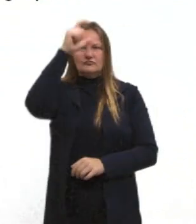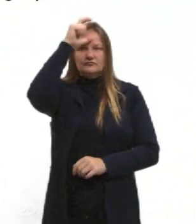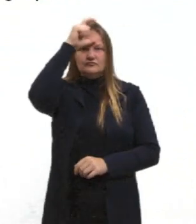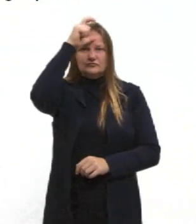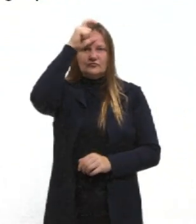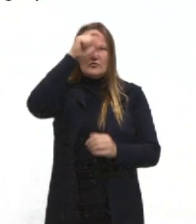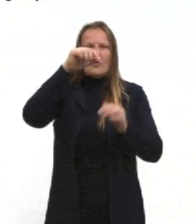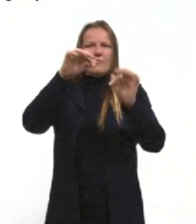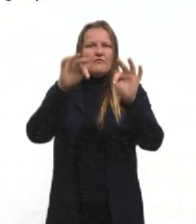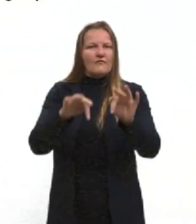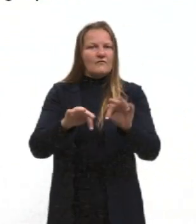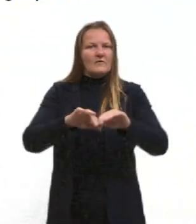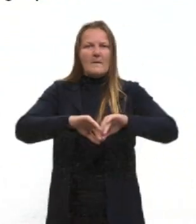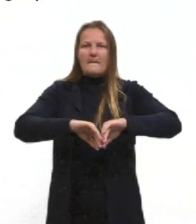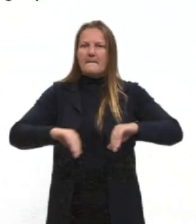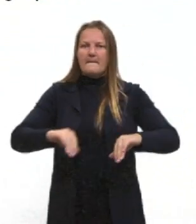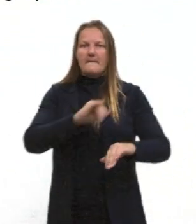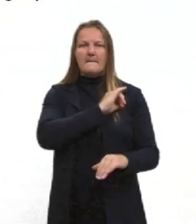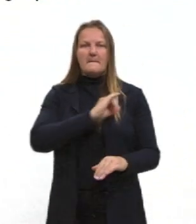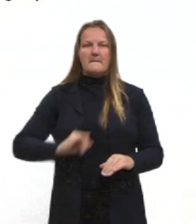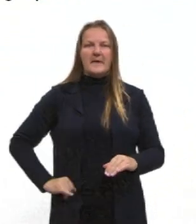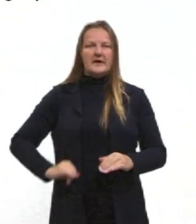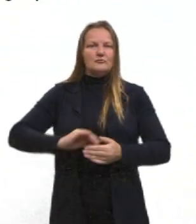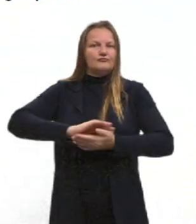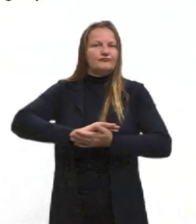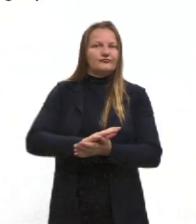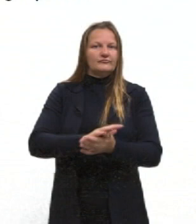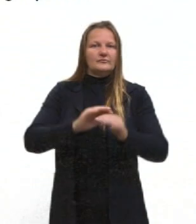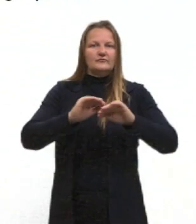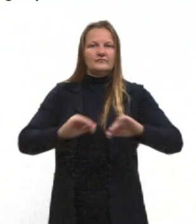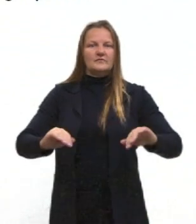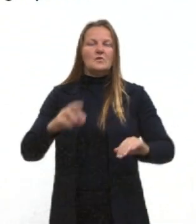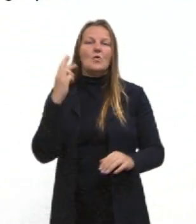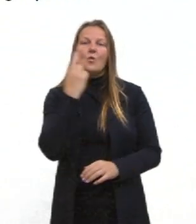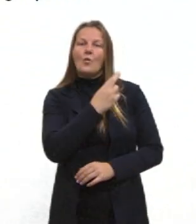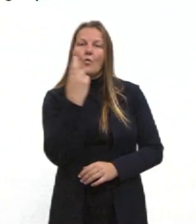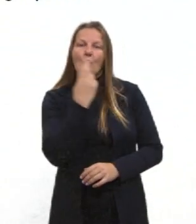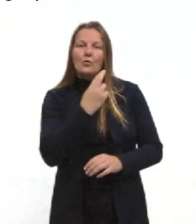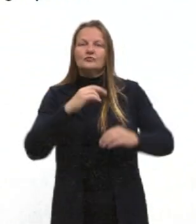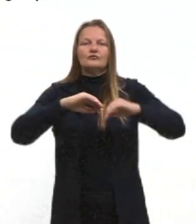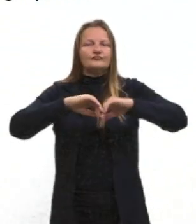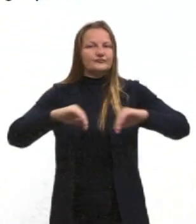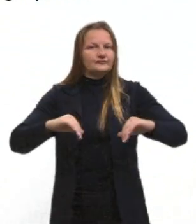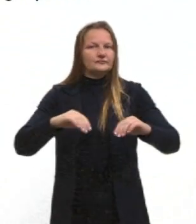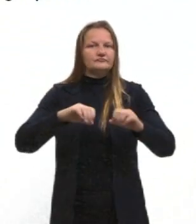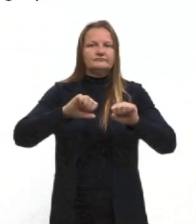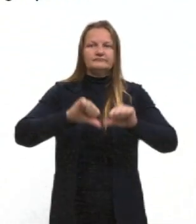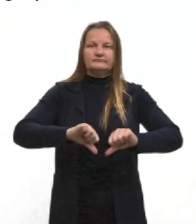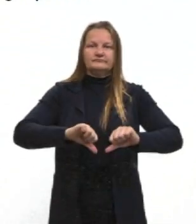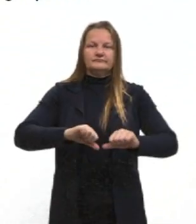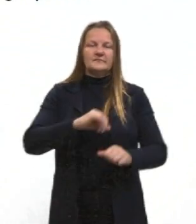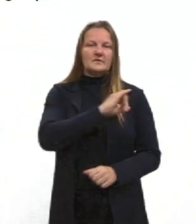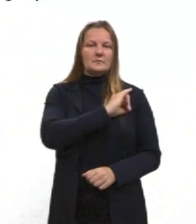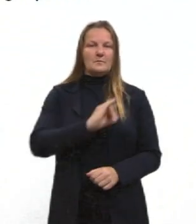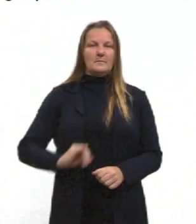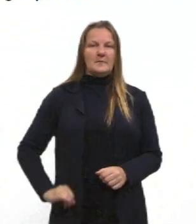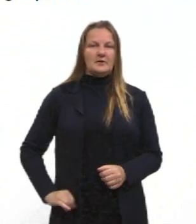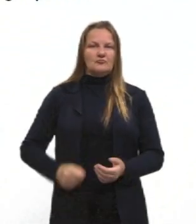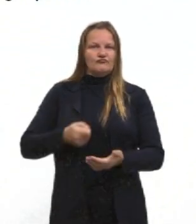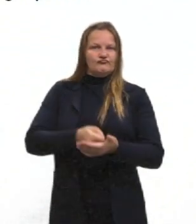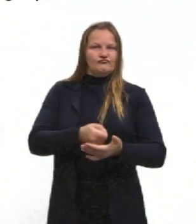e outros impérios, tá? O Império Russo, por exemplo, entre outras coisas, tá? Então ele vai acabar com isso aí.